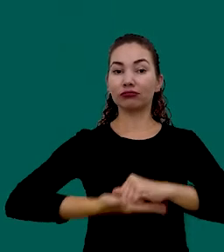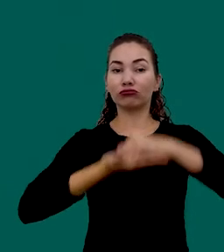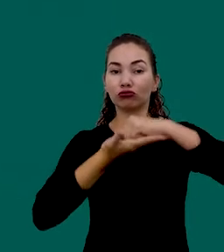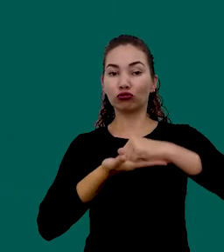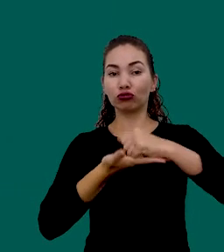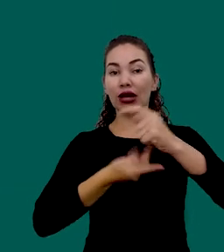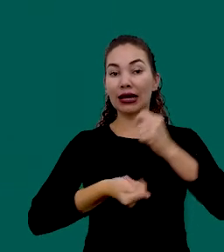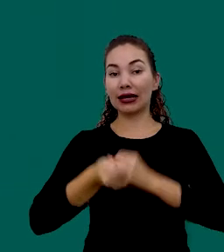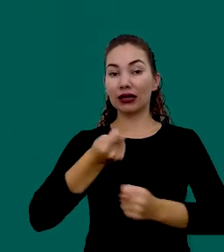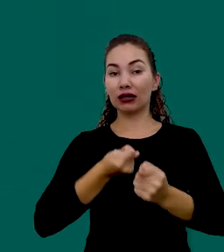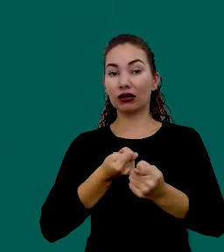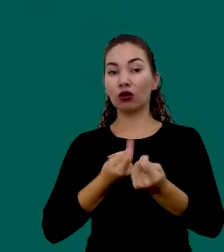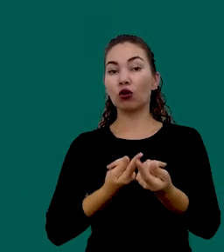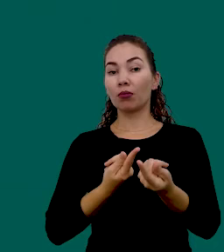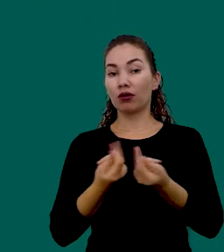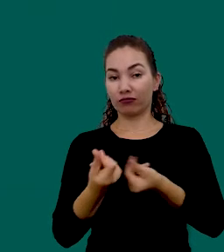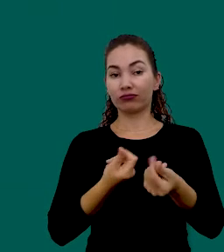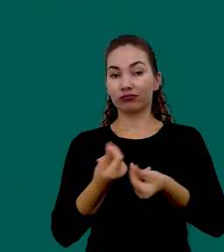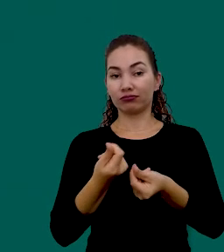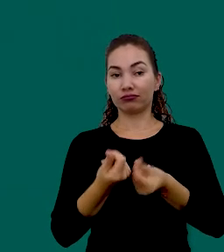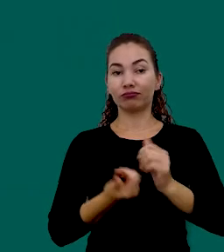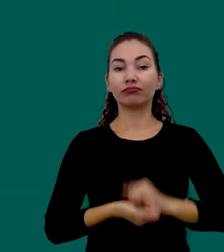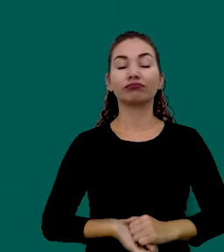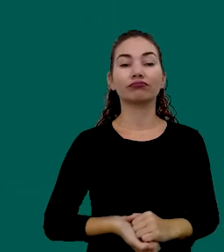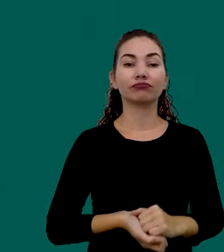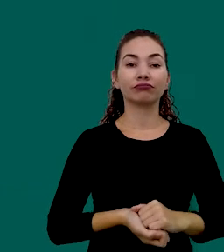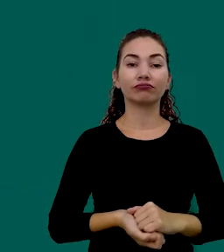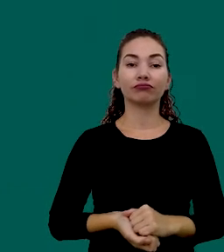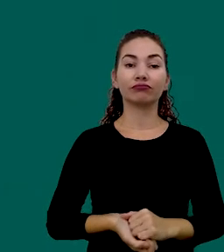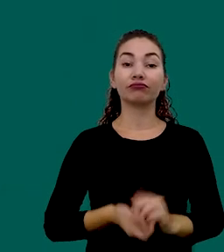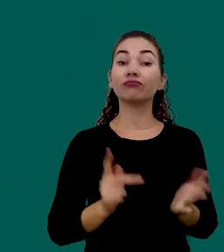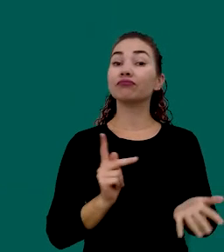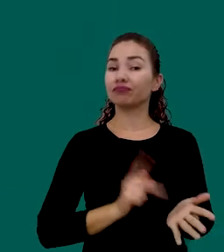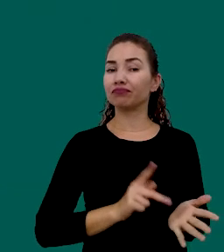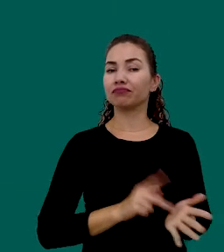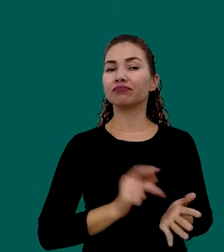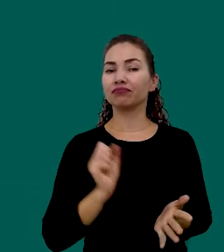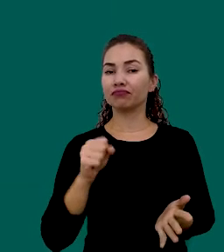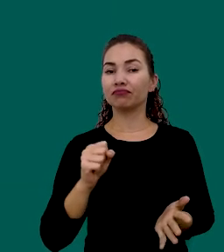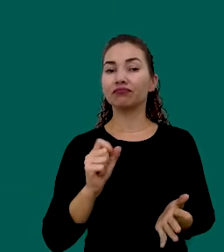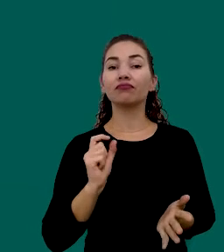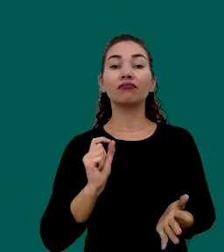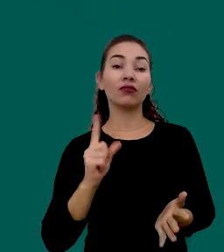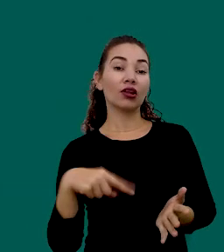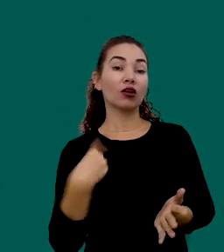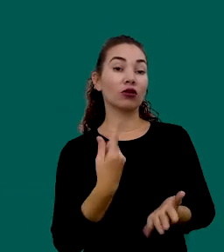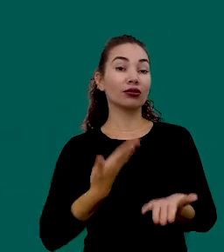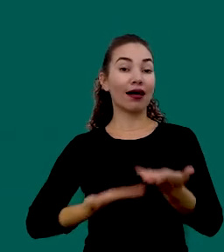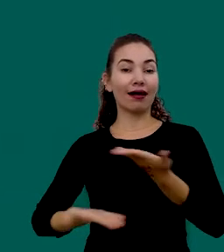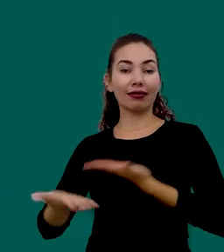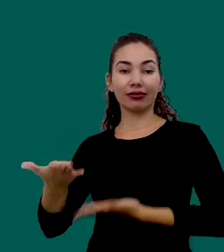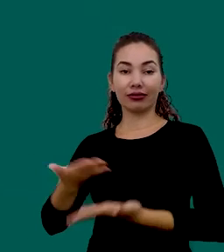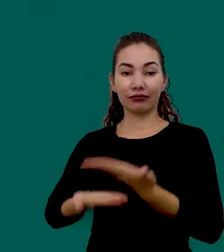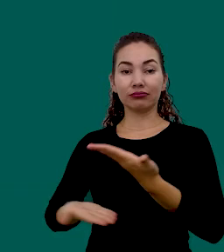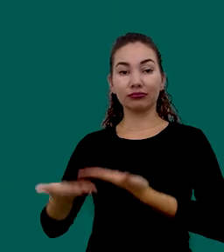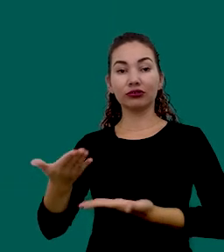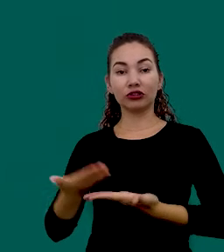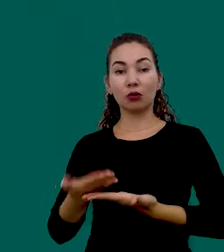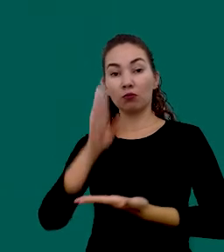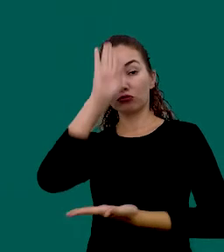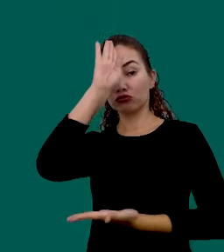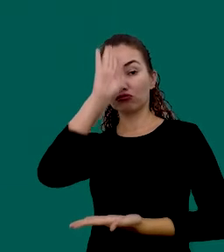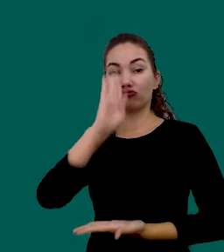Econômica E financeira Na verdade Então A gente atende De forma